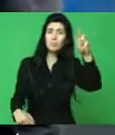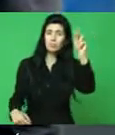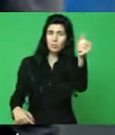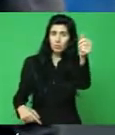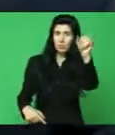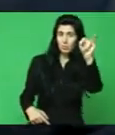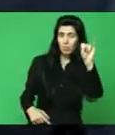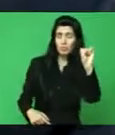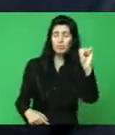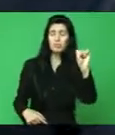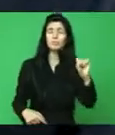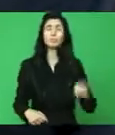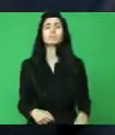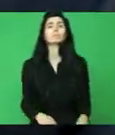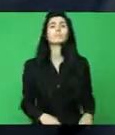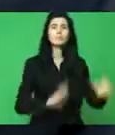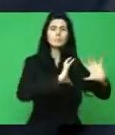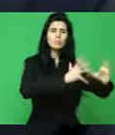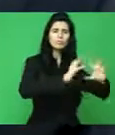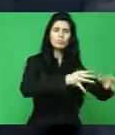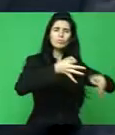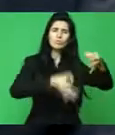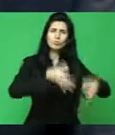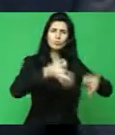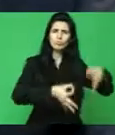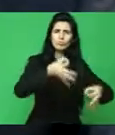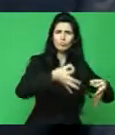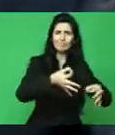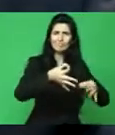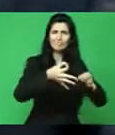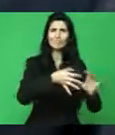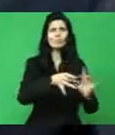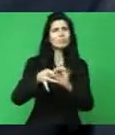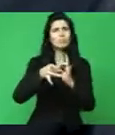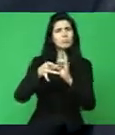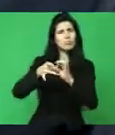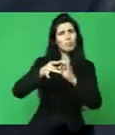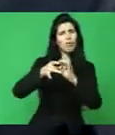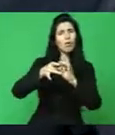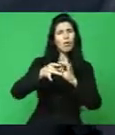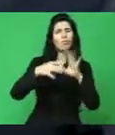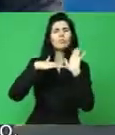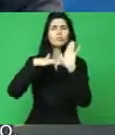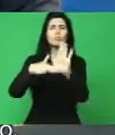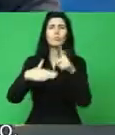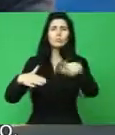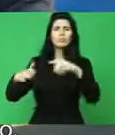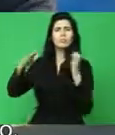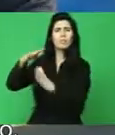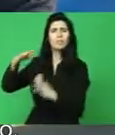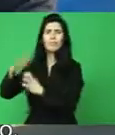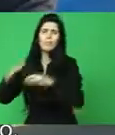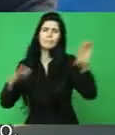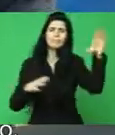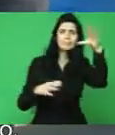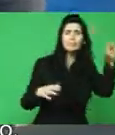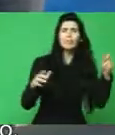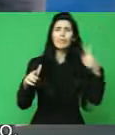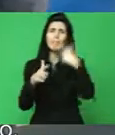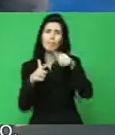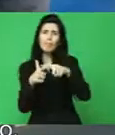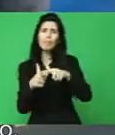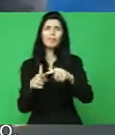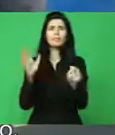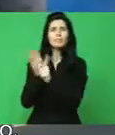muito o Jacareí. É, Isaías, é um prazer estar aqui com você. E nós podemos, no Ministério da Justiça, mediante vários convênios,